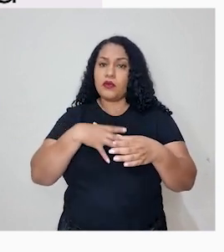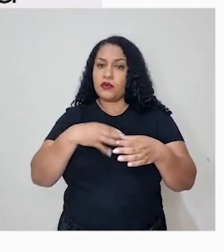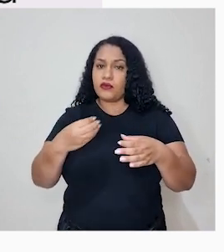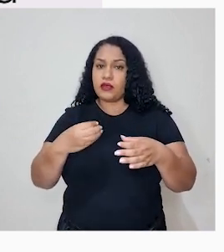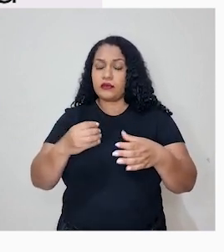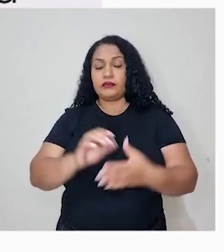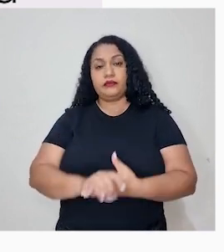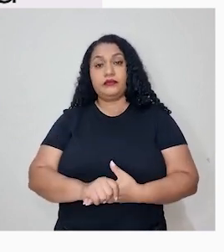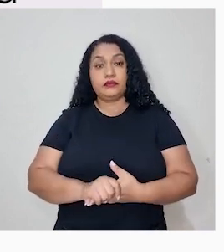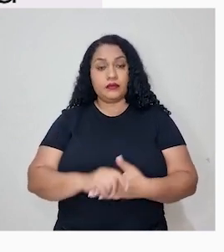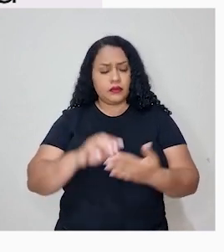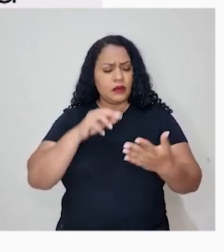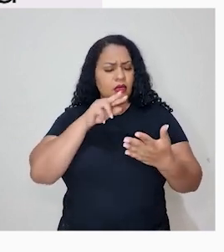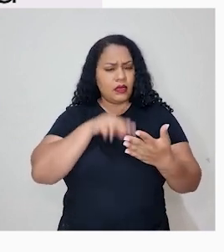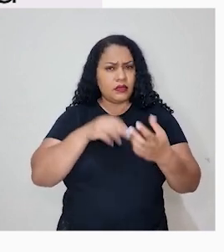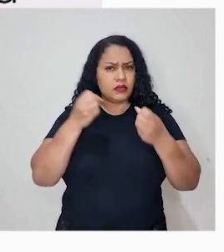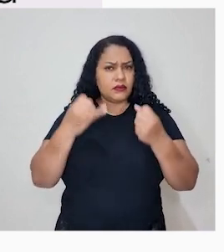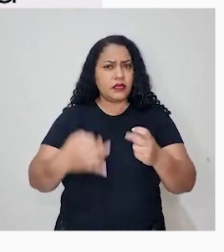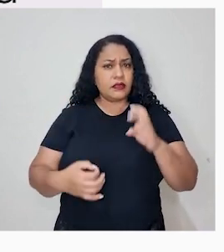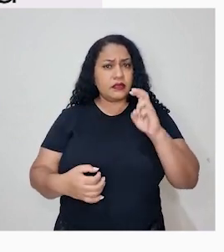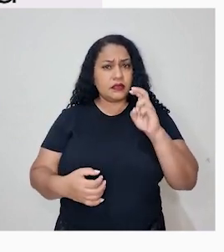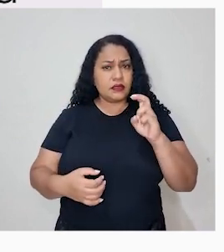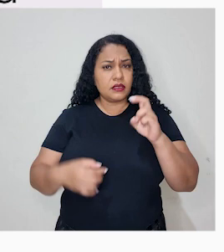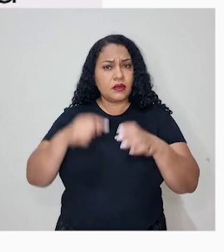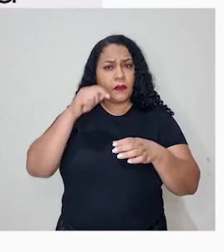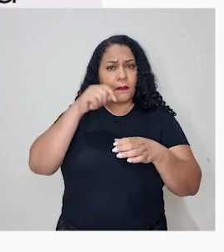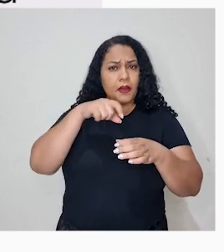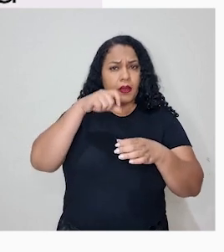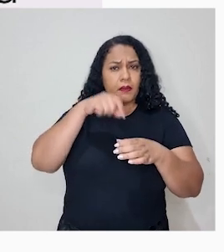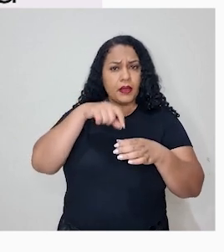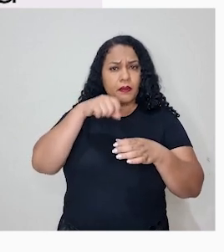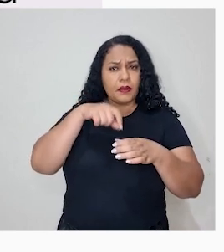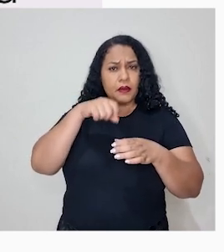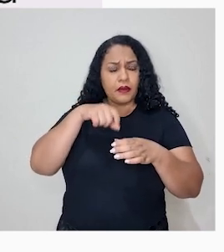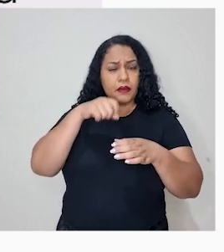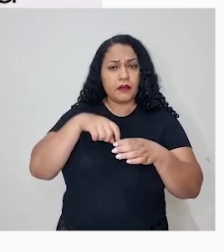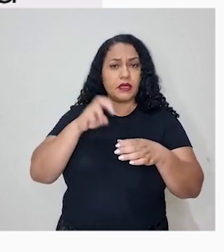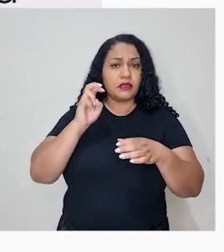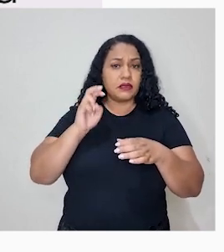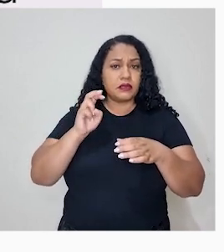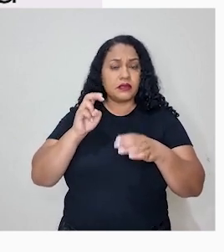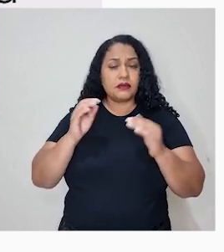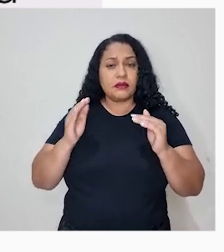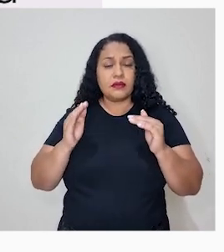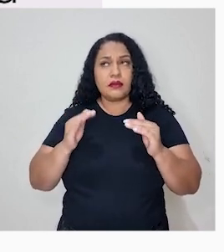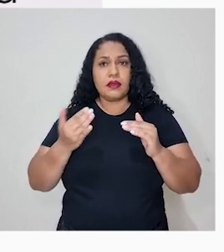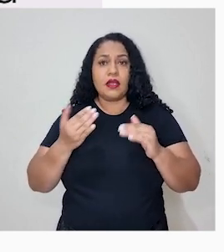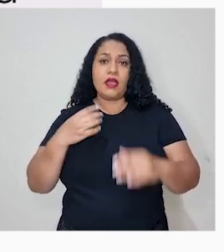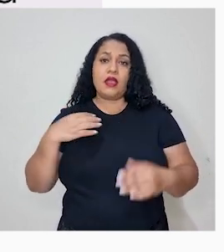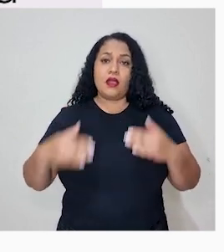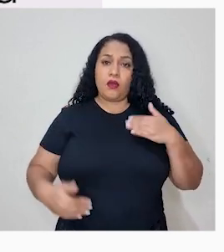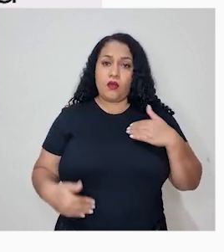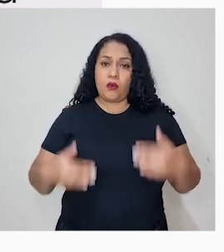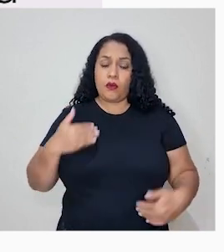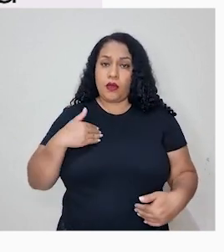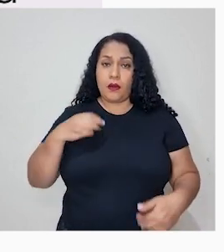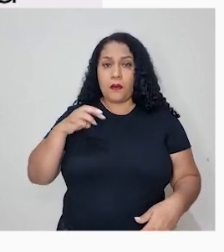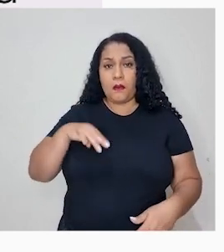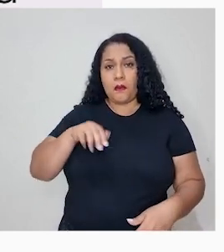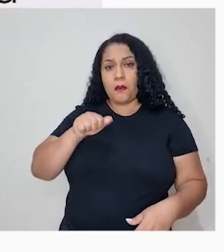5 gotas para cada 2 kg de massa corporal a cada 8 horas.